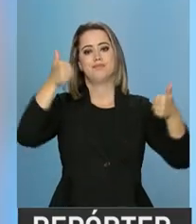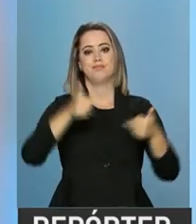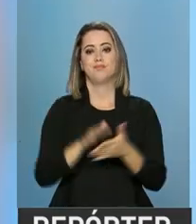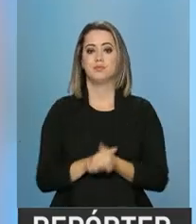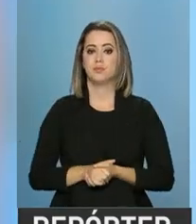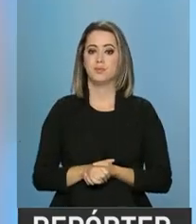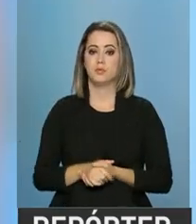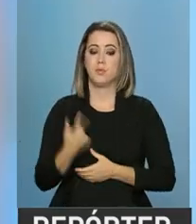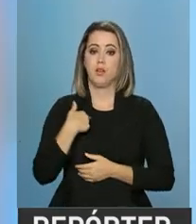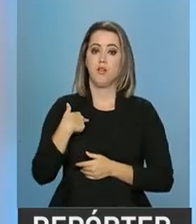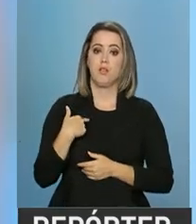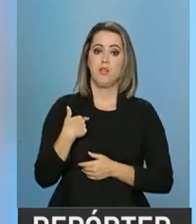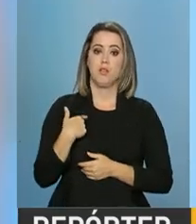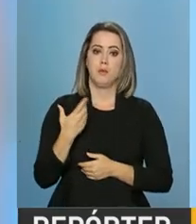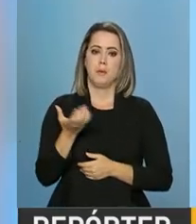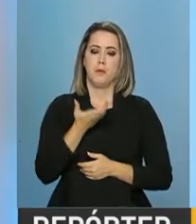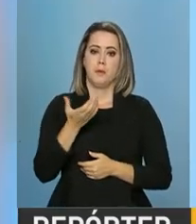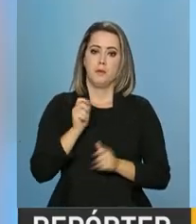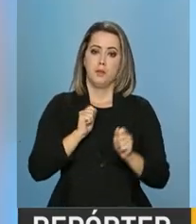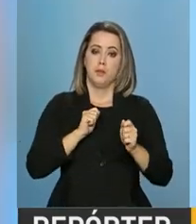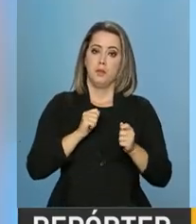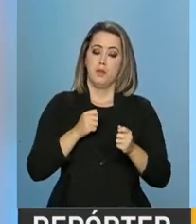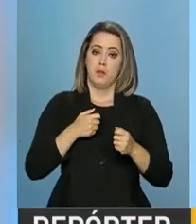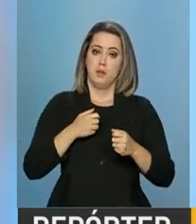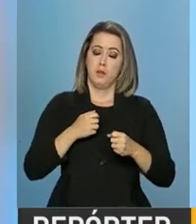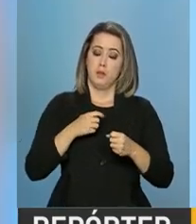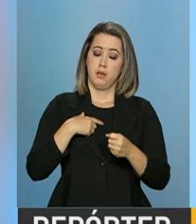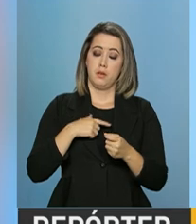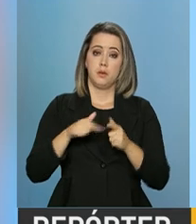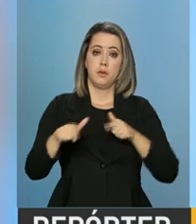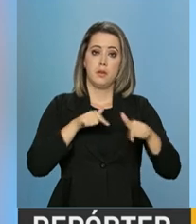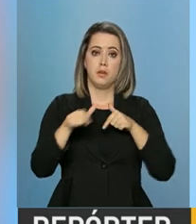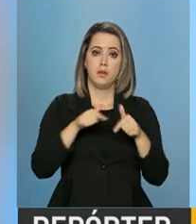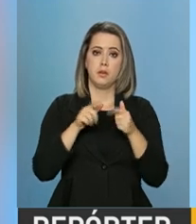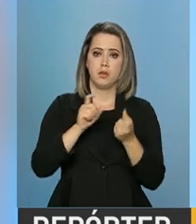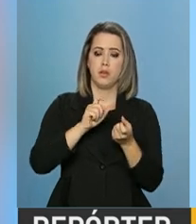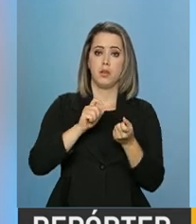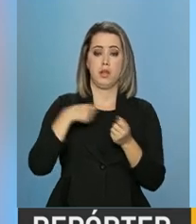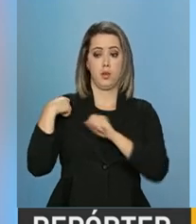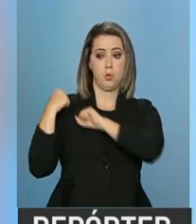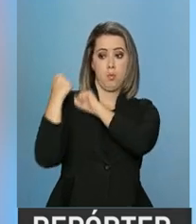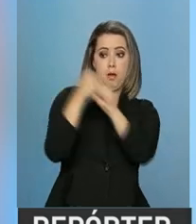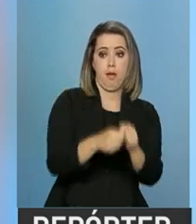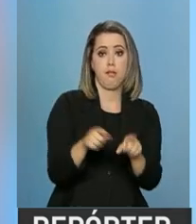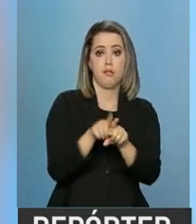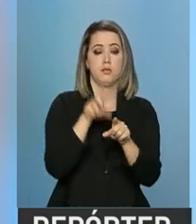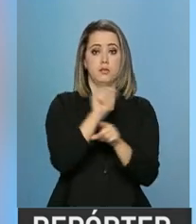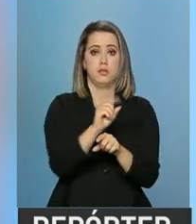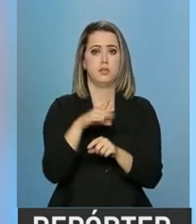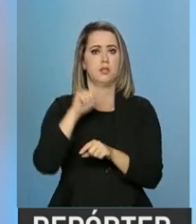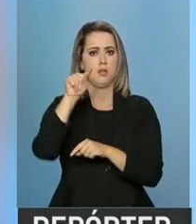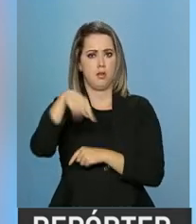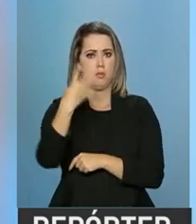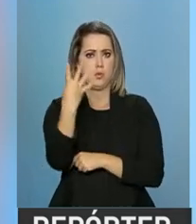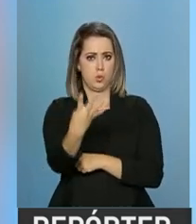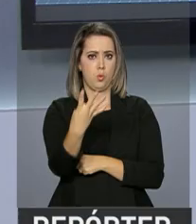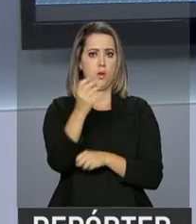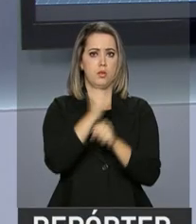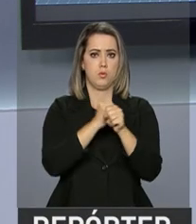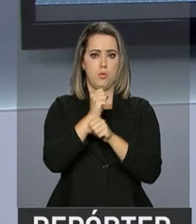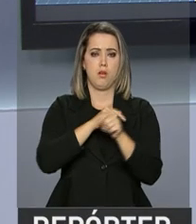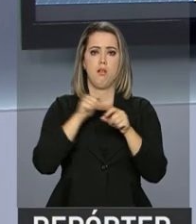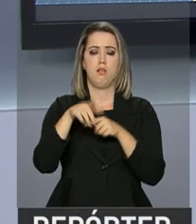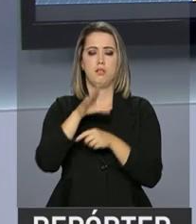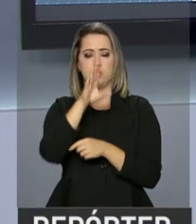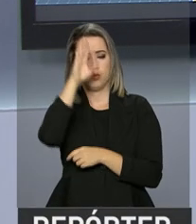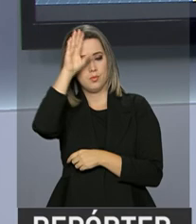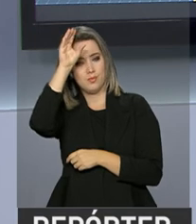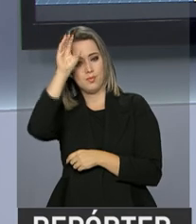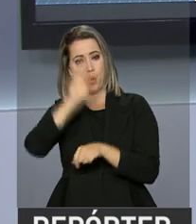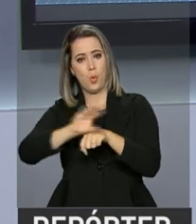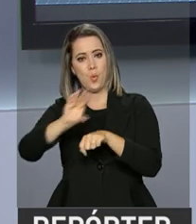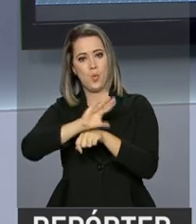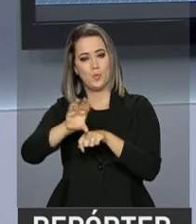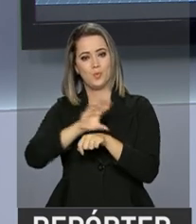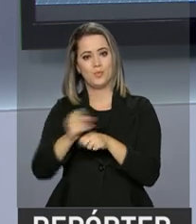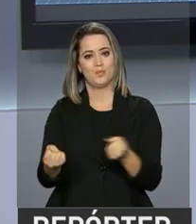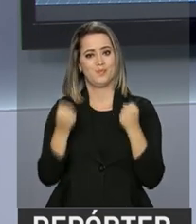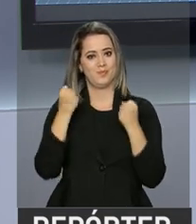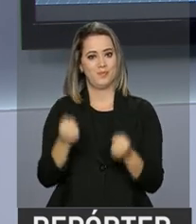ficamos